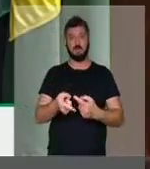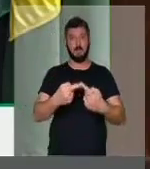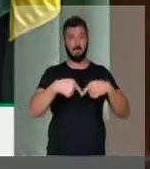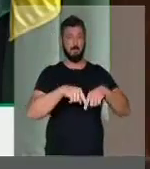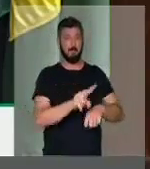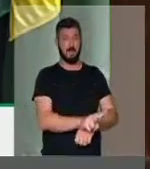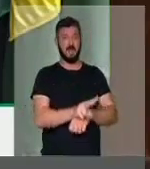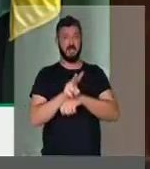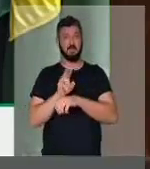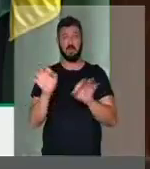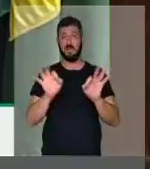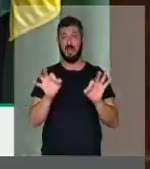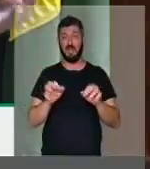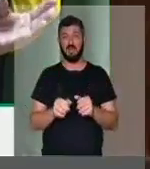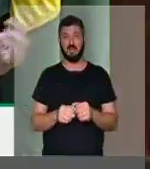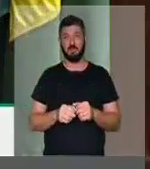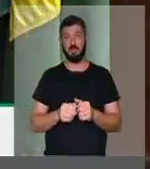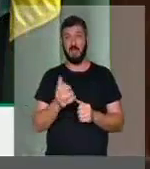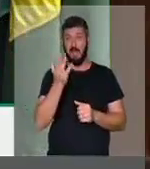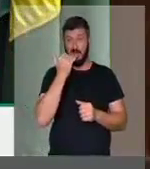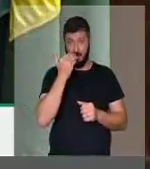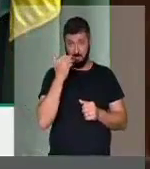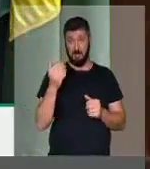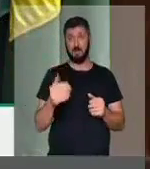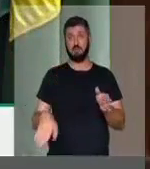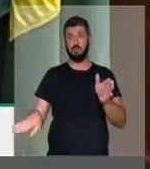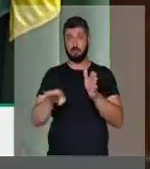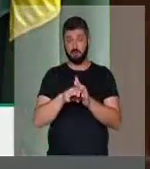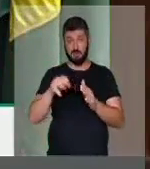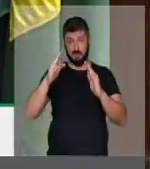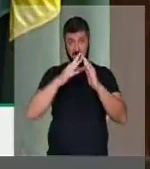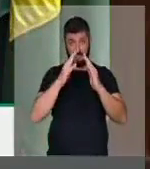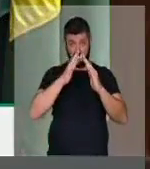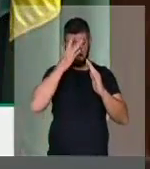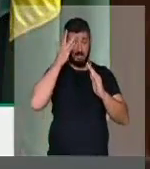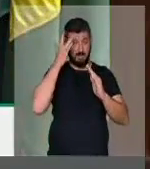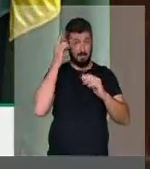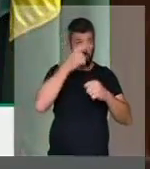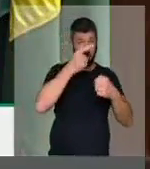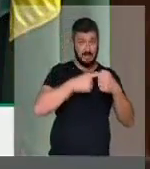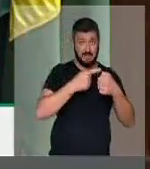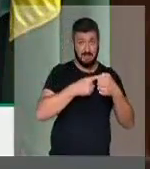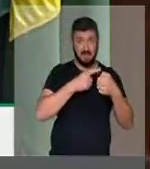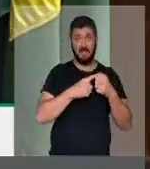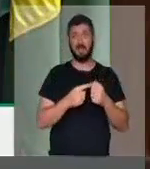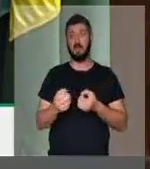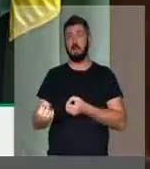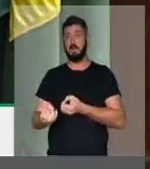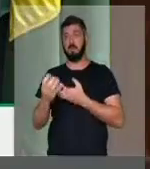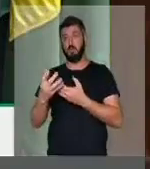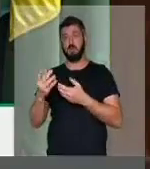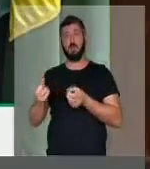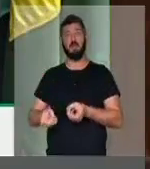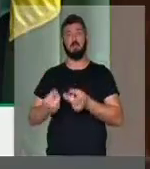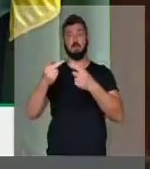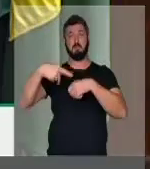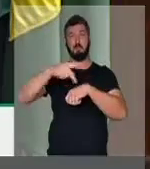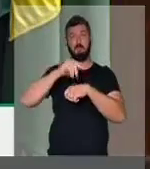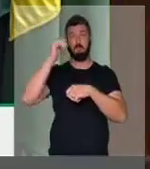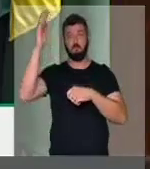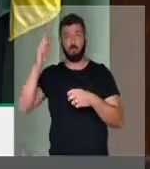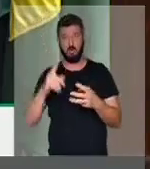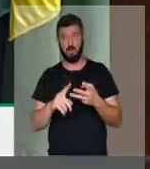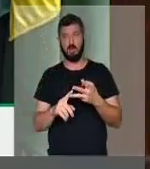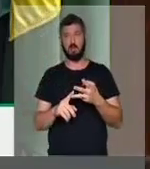empréstimos. E aquele alimento que chega na mesa das pessoas, aquela produção que são exportadas,